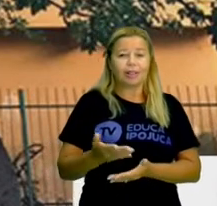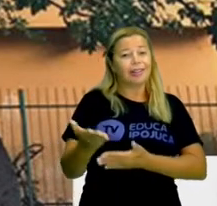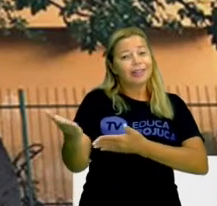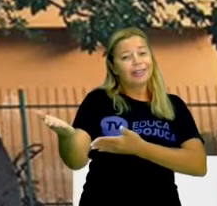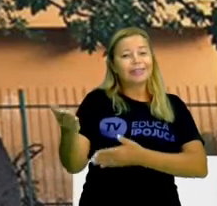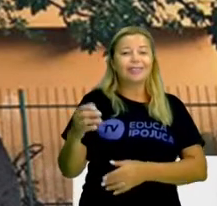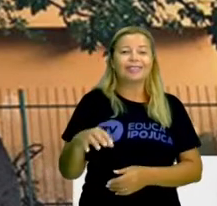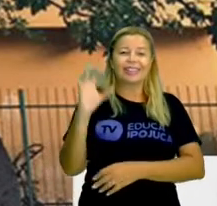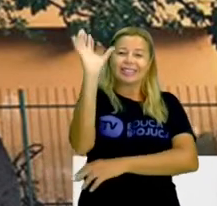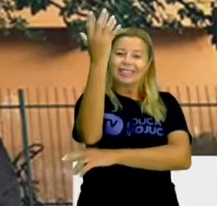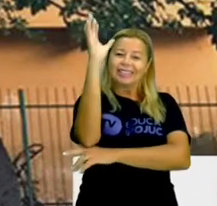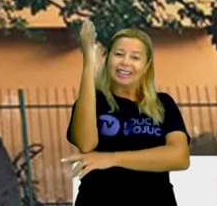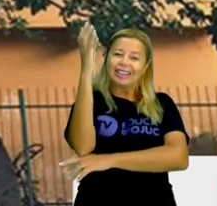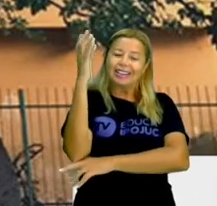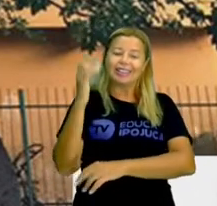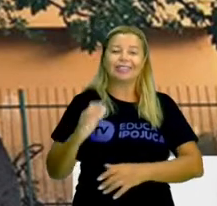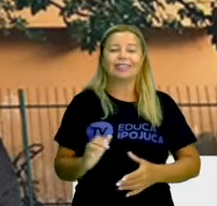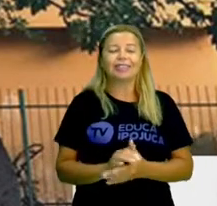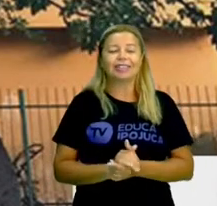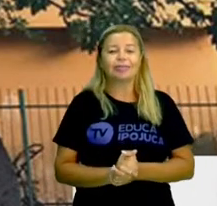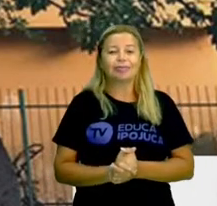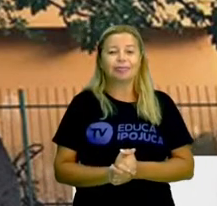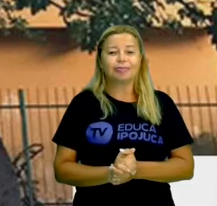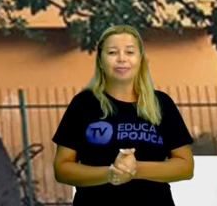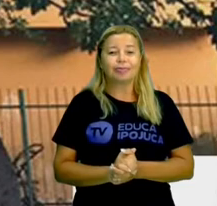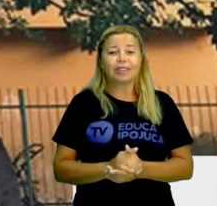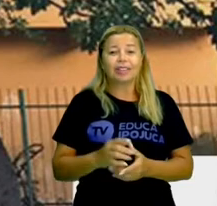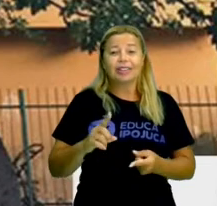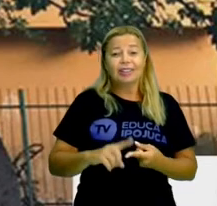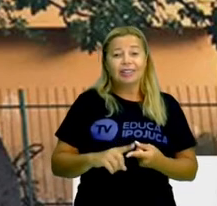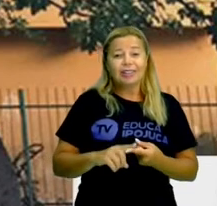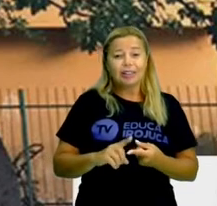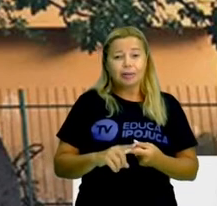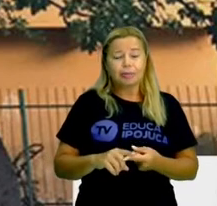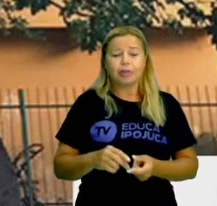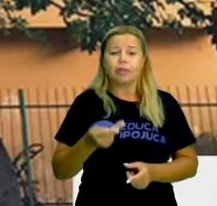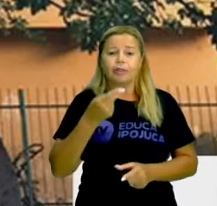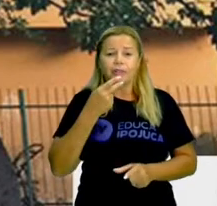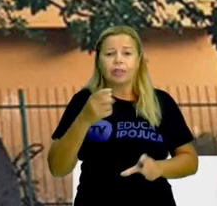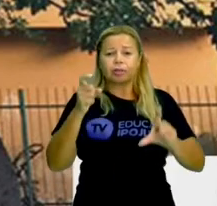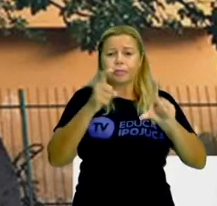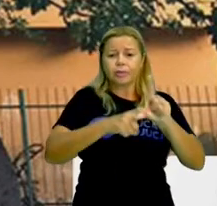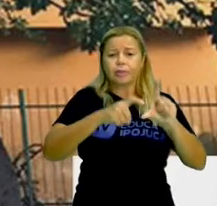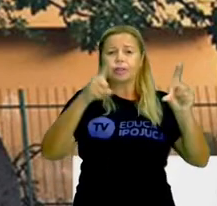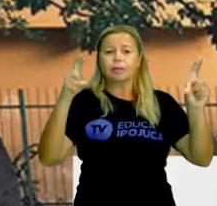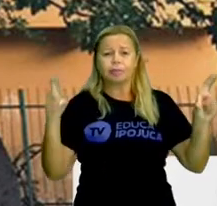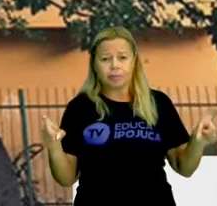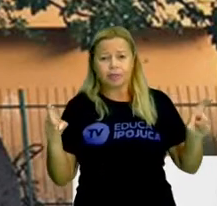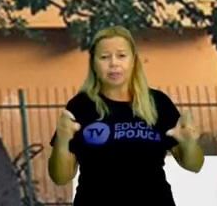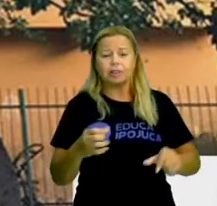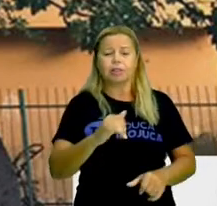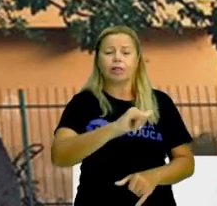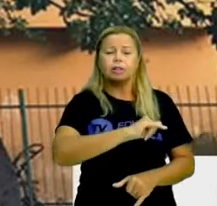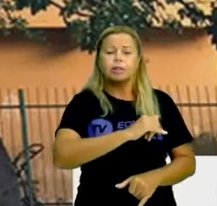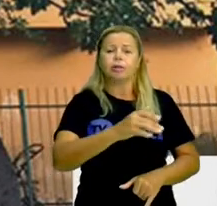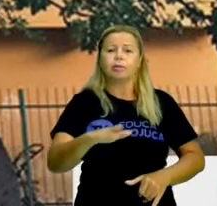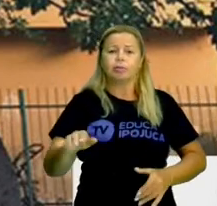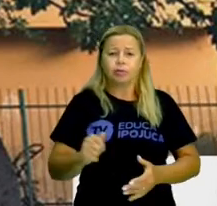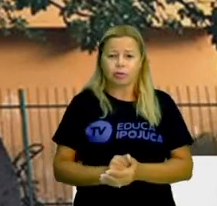toda essa existência do Ipojuca, não é? Falando aqui sobre a emancipação do Ipojuca, que aconteceu em 30 de março de